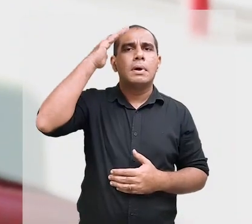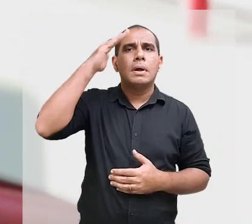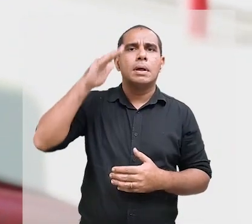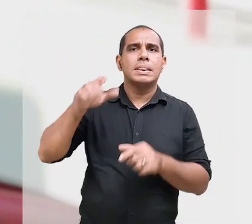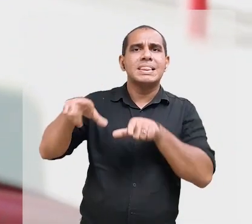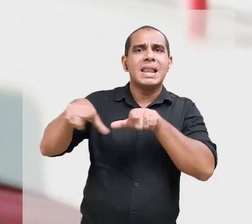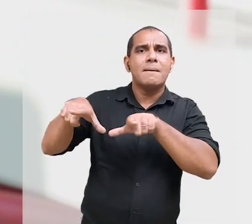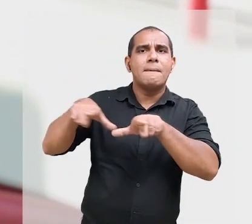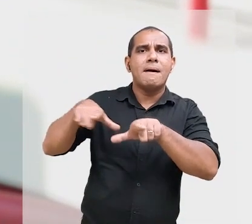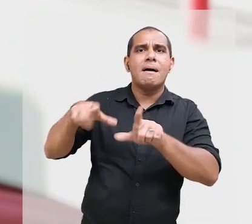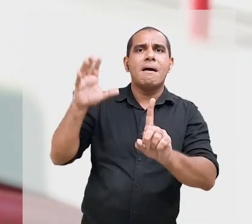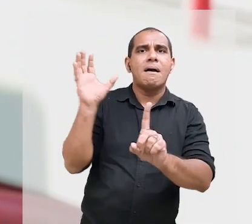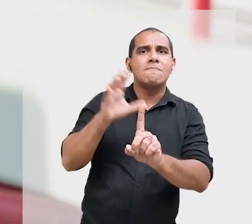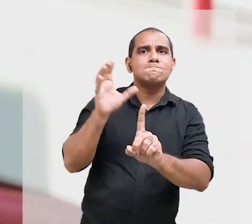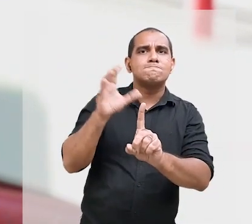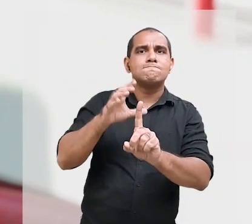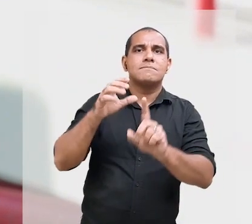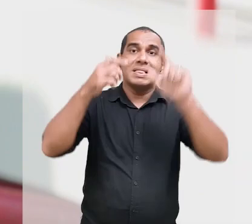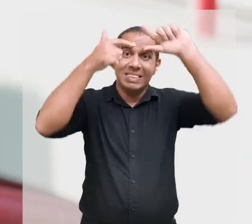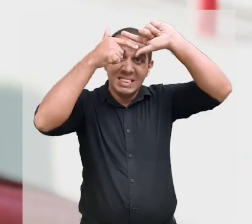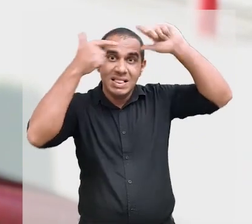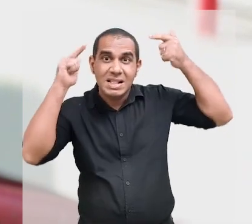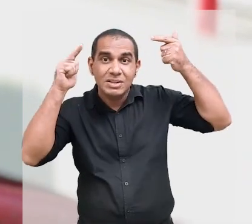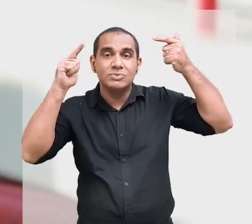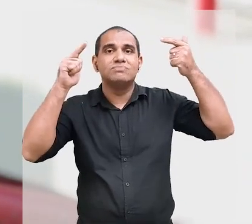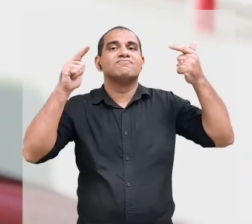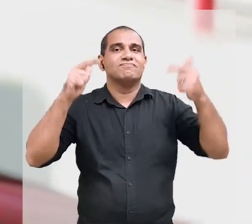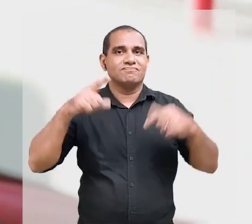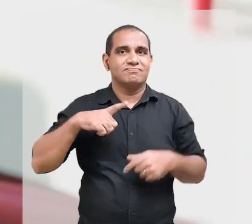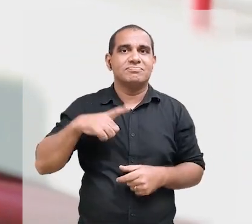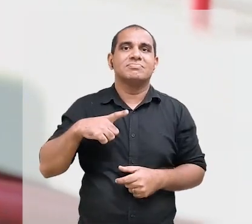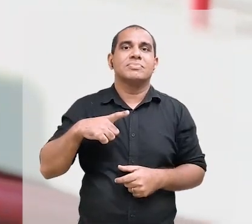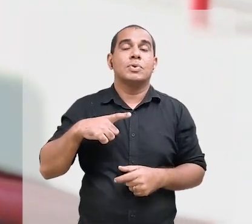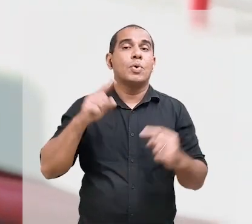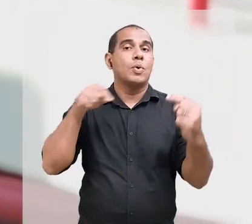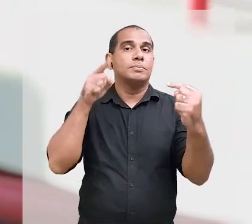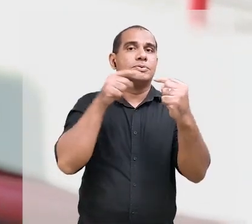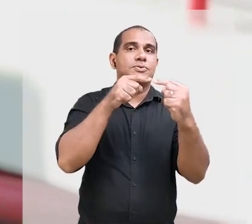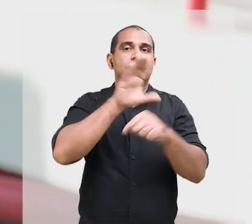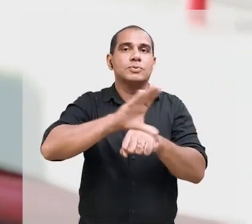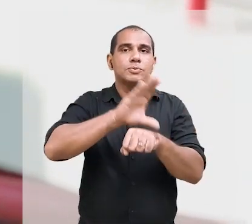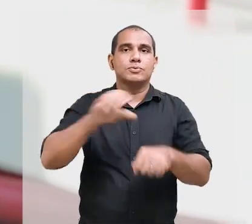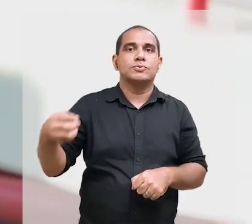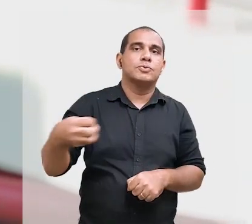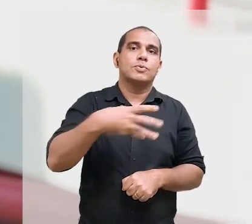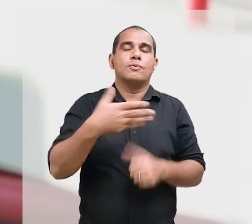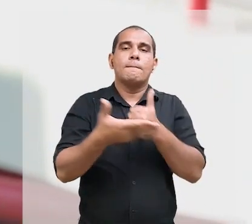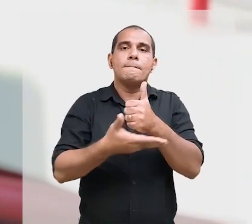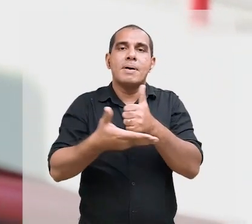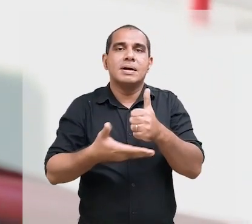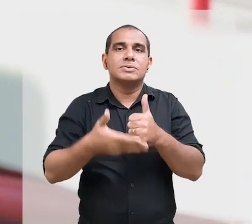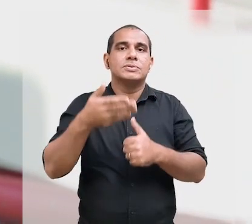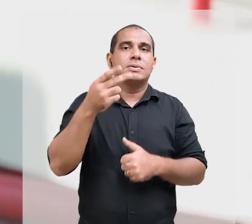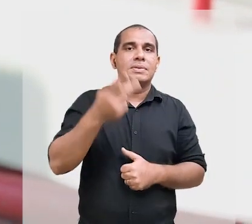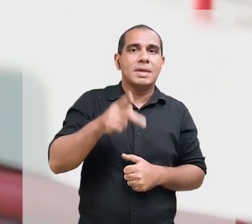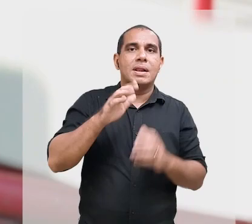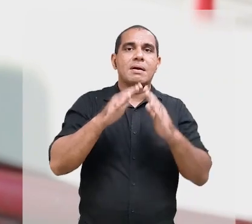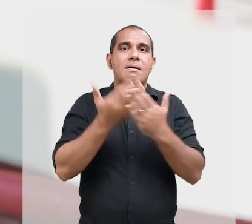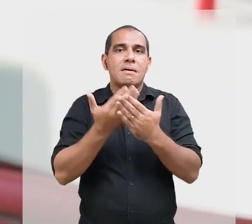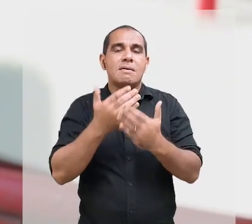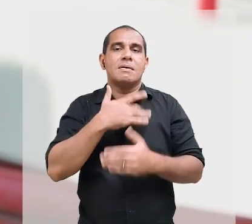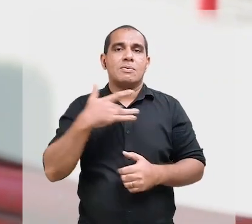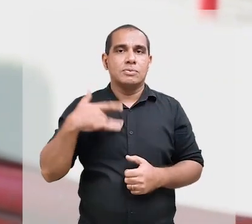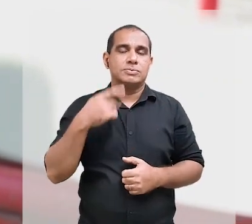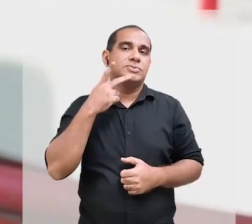Compreender o trabalho como possível causador de problemas psicológicos. Esse é objetivo do novo curso básico da Escola de Saúde Pública do